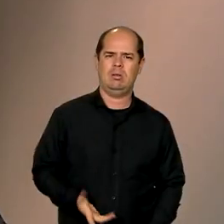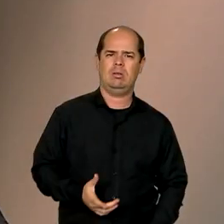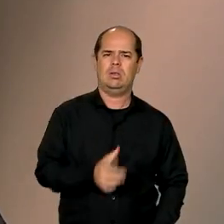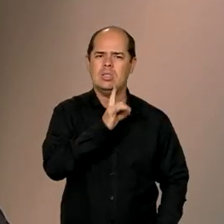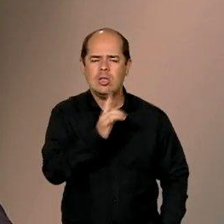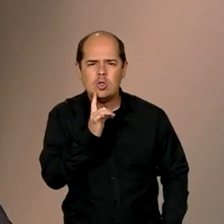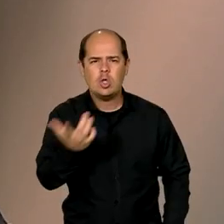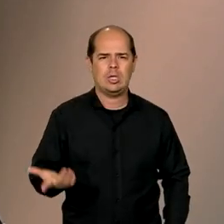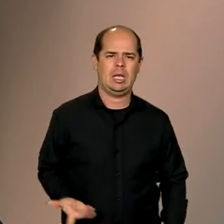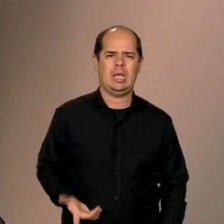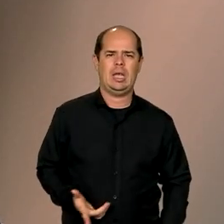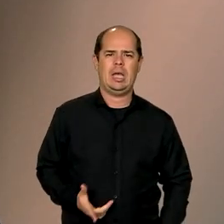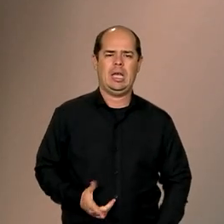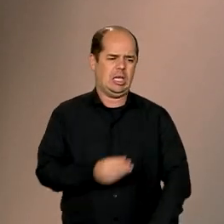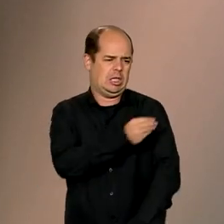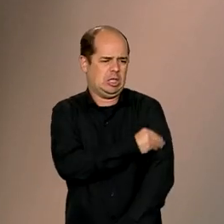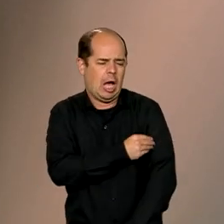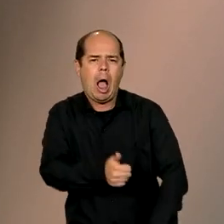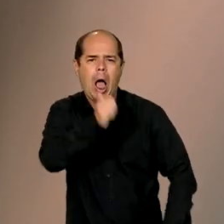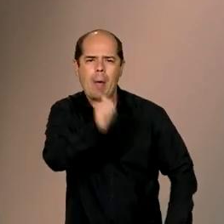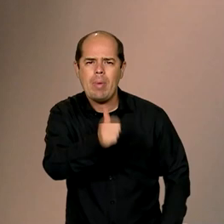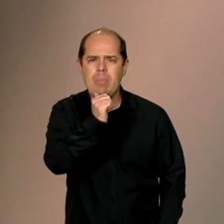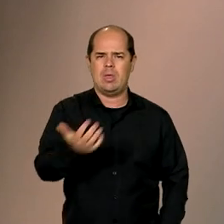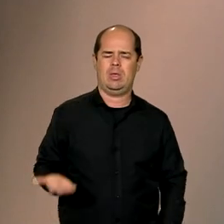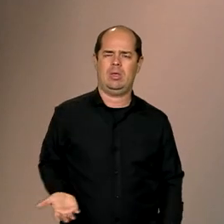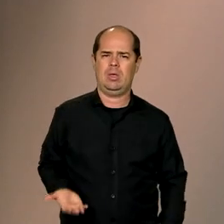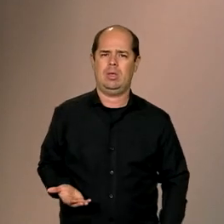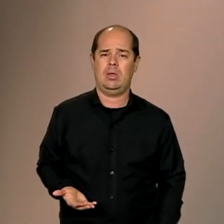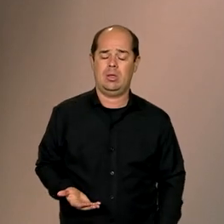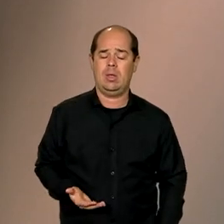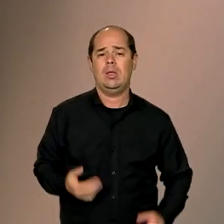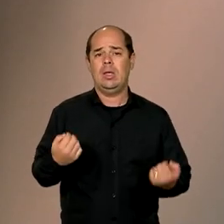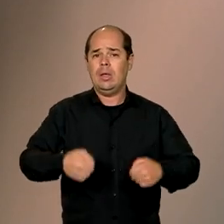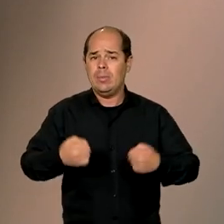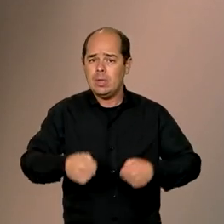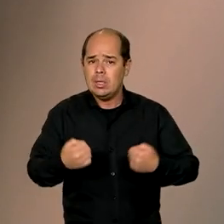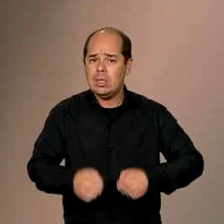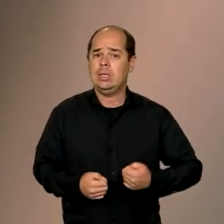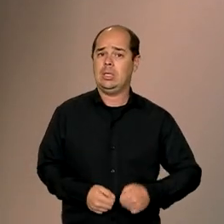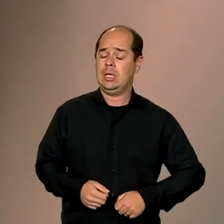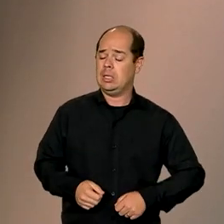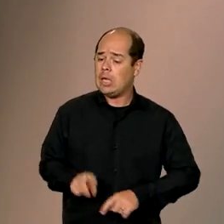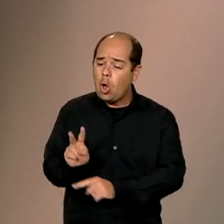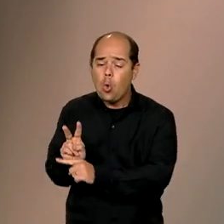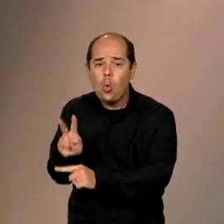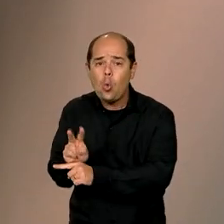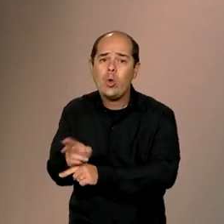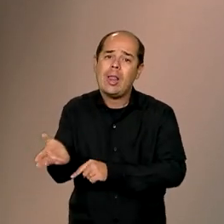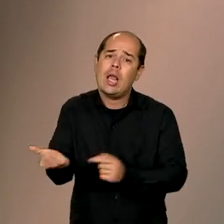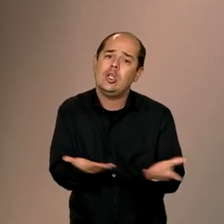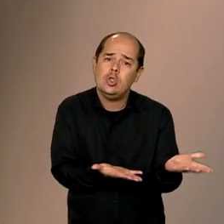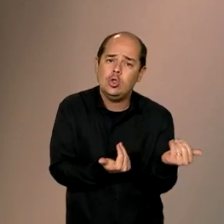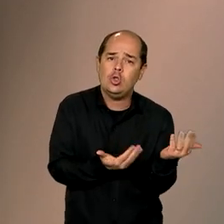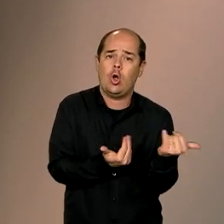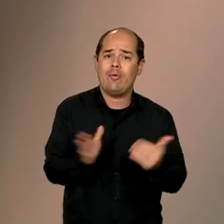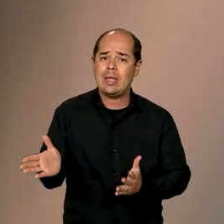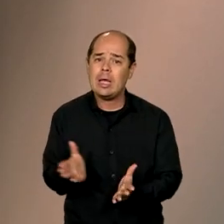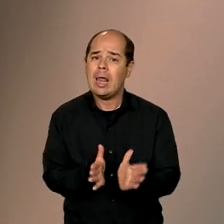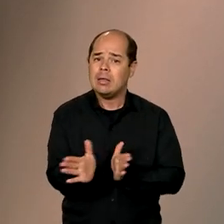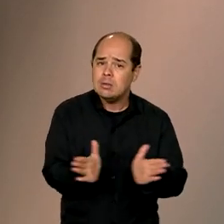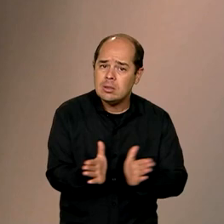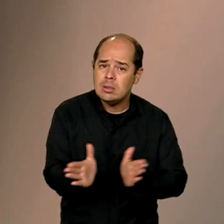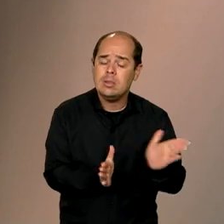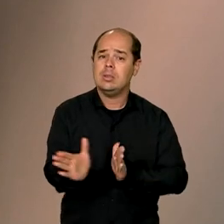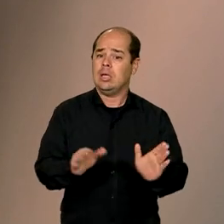bebida alcoólica, enfim, você tem que preservar que a nossa juventude tenha acesso à educação, acima de